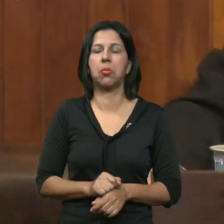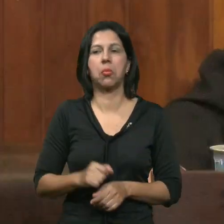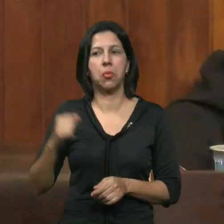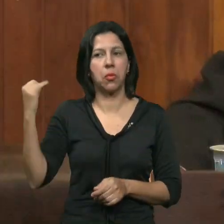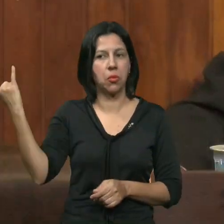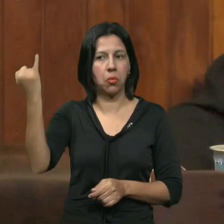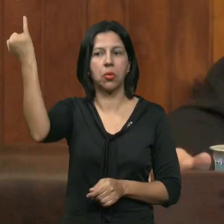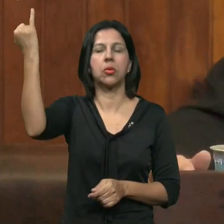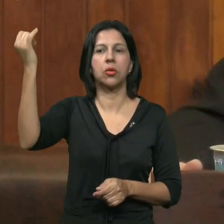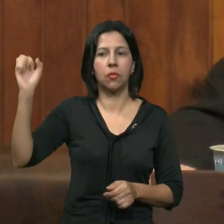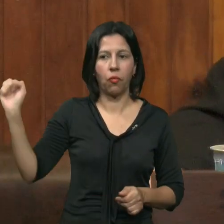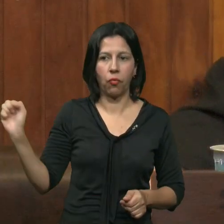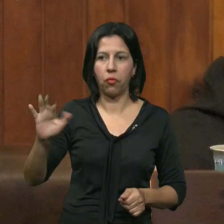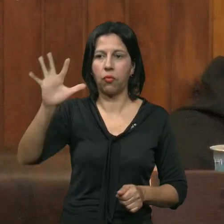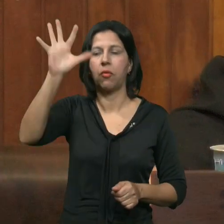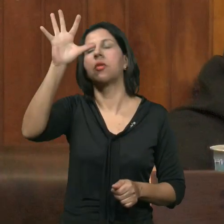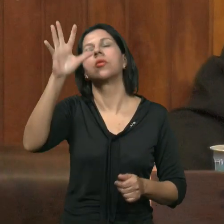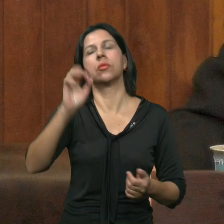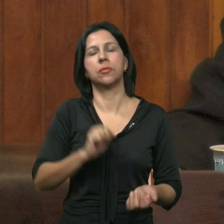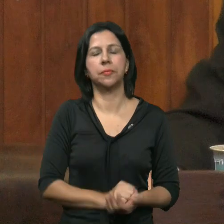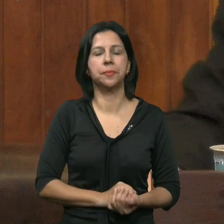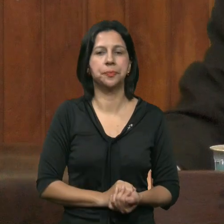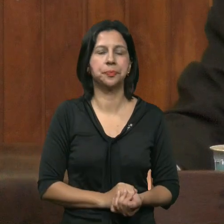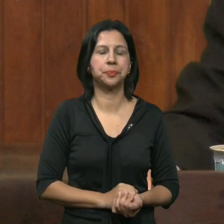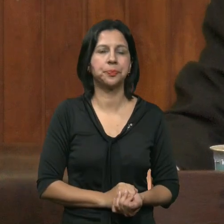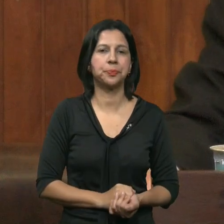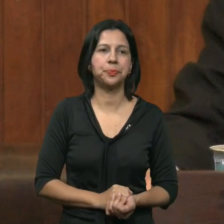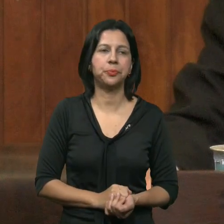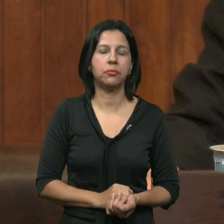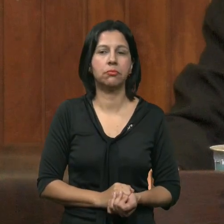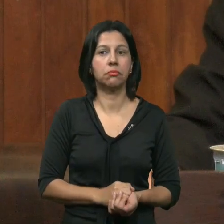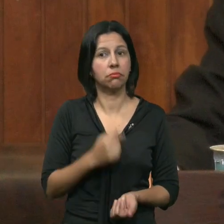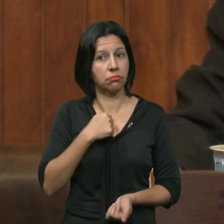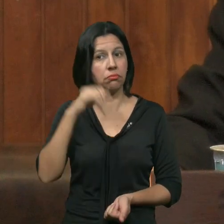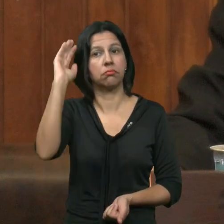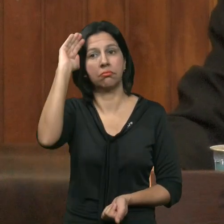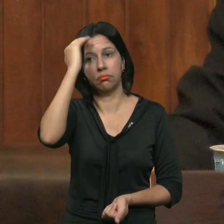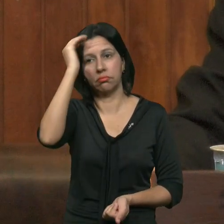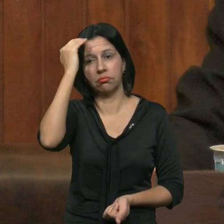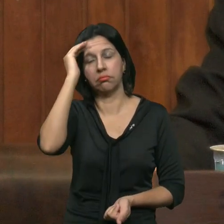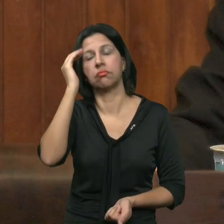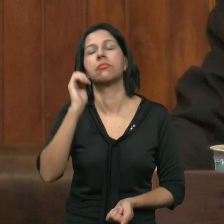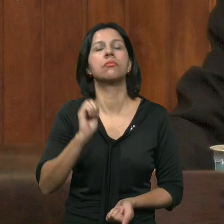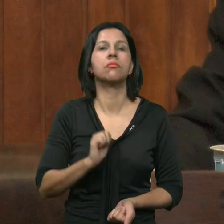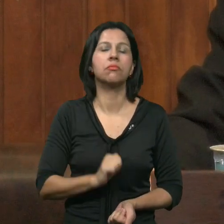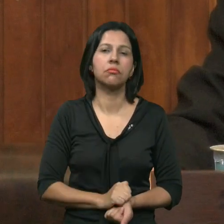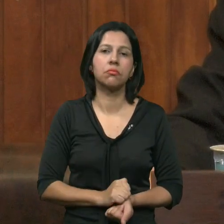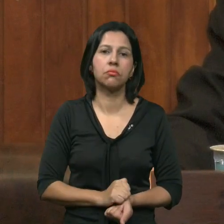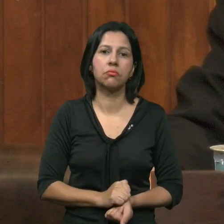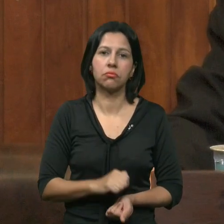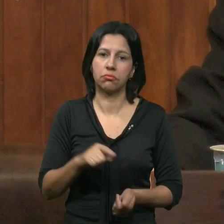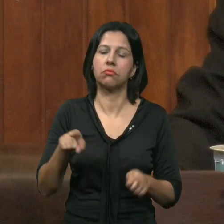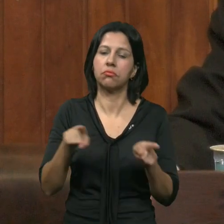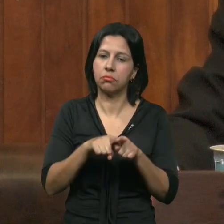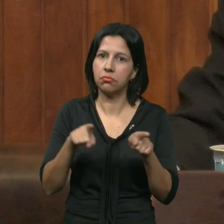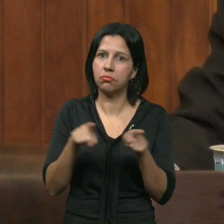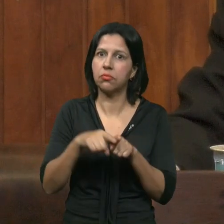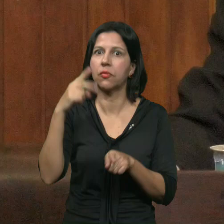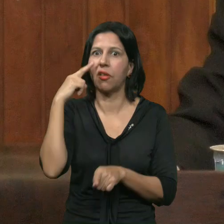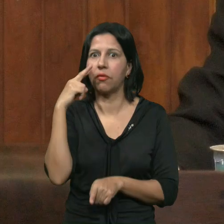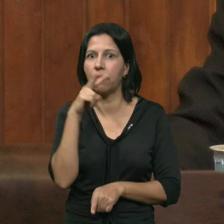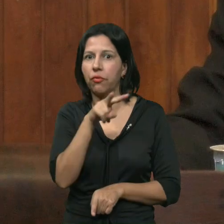Só continua Então presidente Já que ouviu a parte Eu entendo Eu consulto Eu vi também